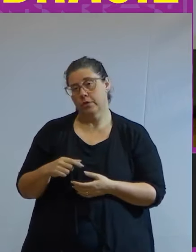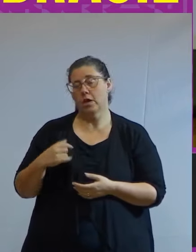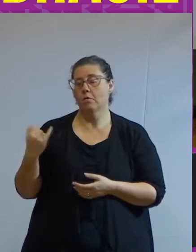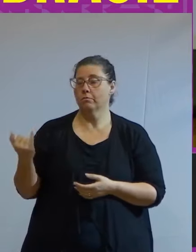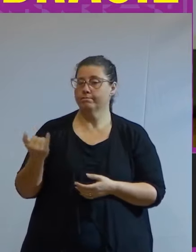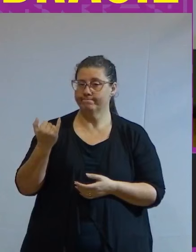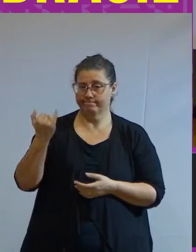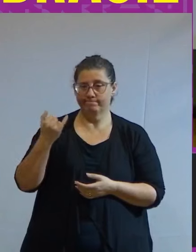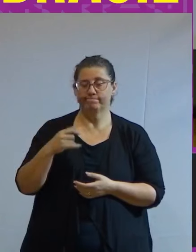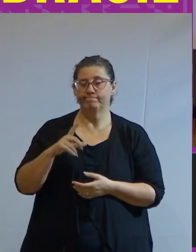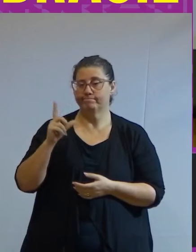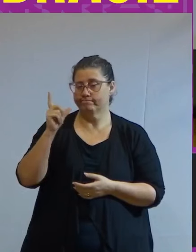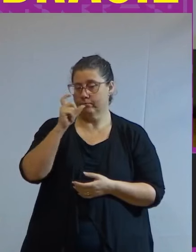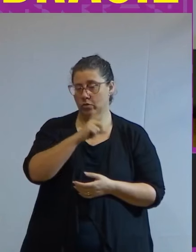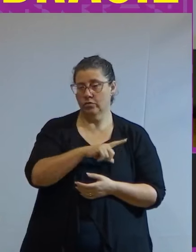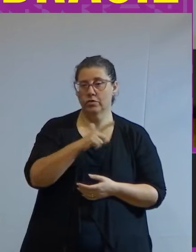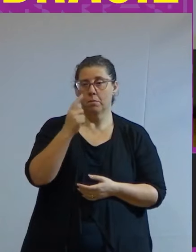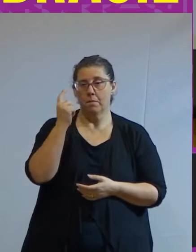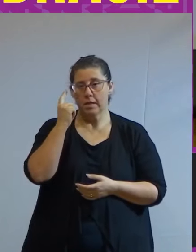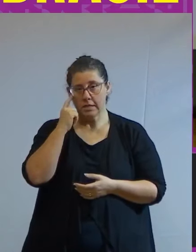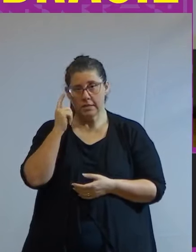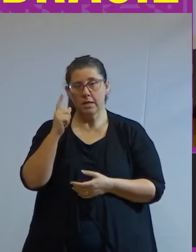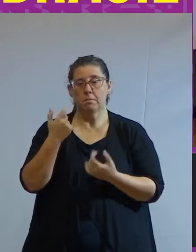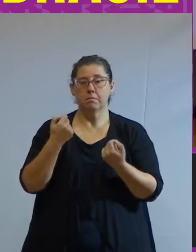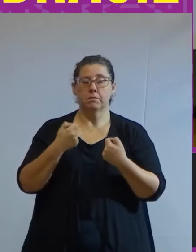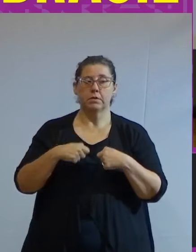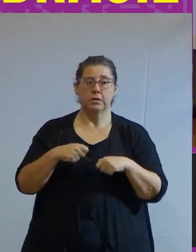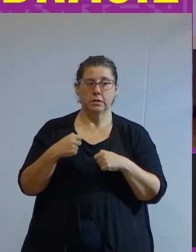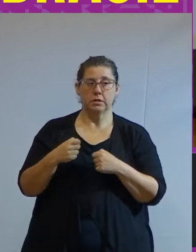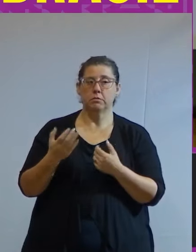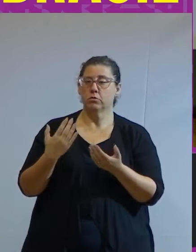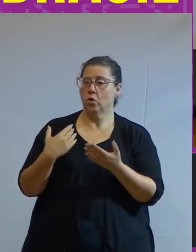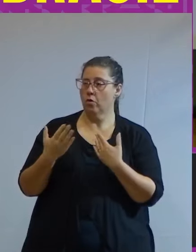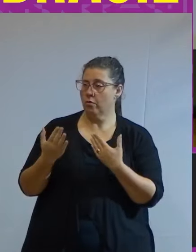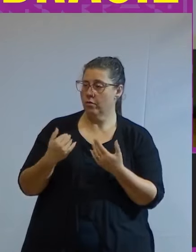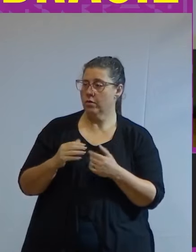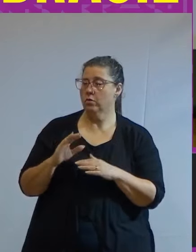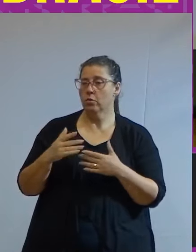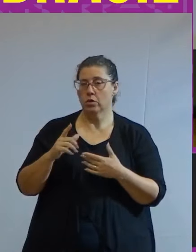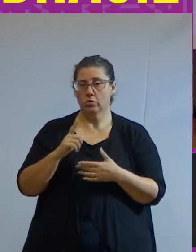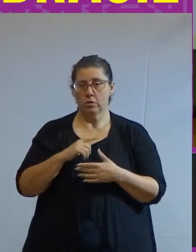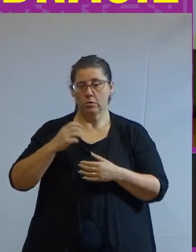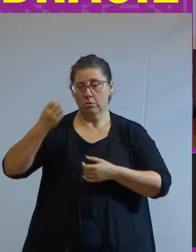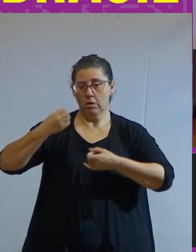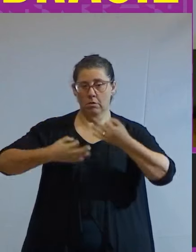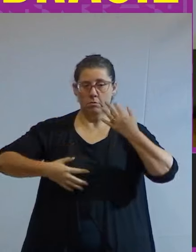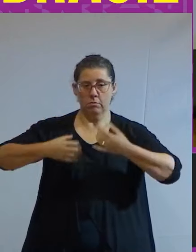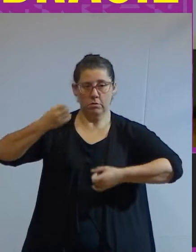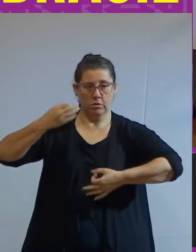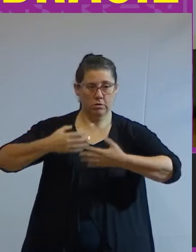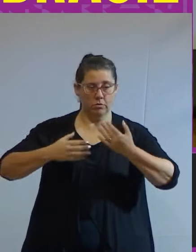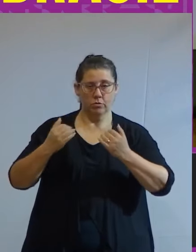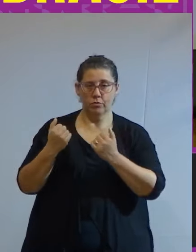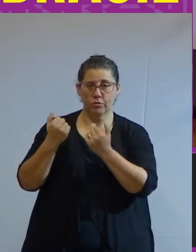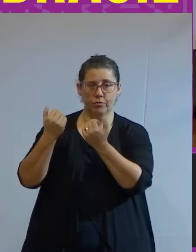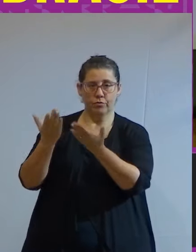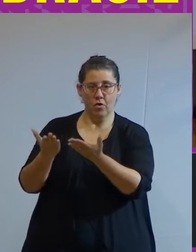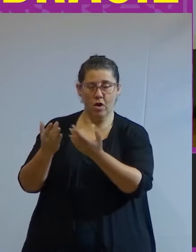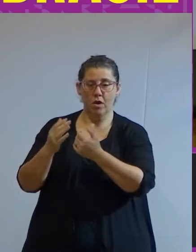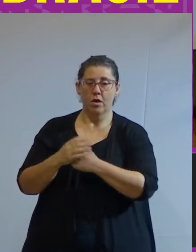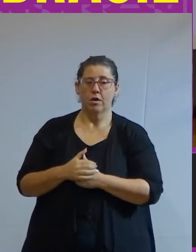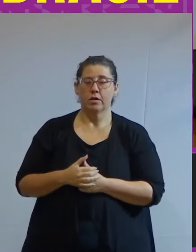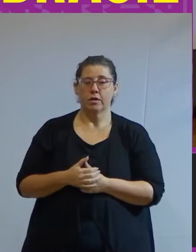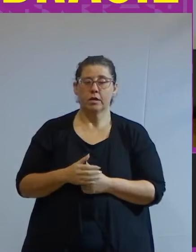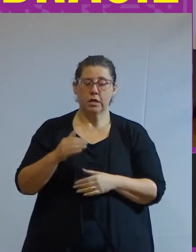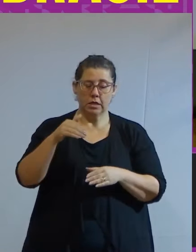grave a se pensar é algo que precisamos conversar enquanto temos um discurso fora né dentro e fora da